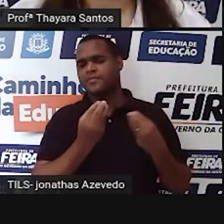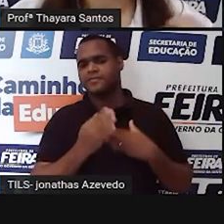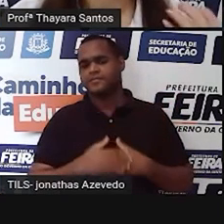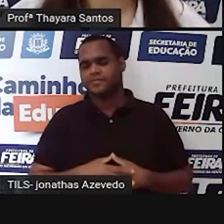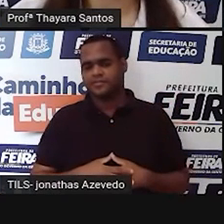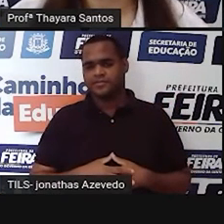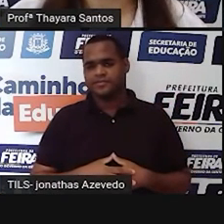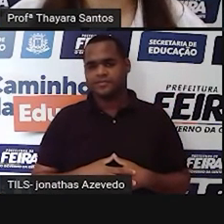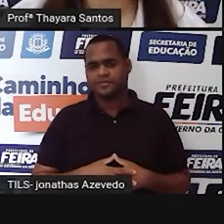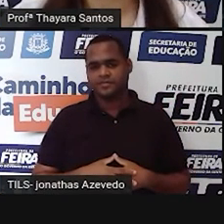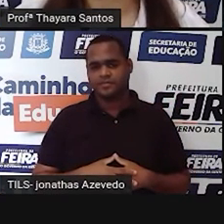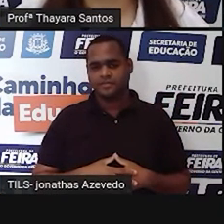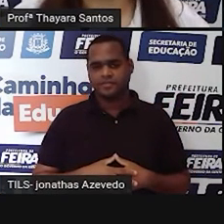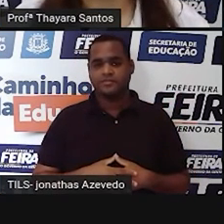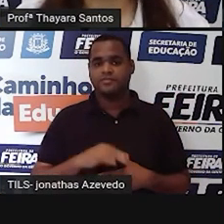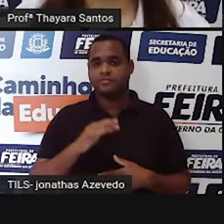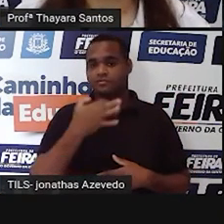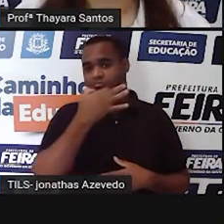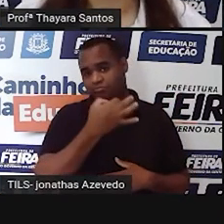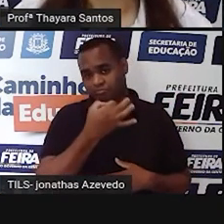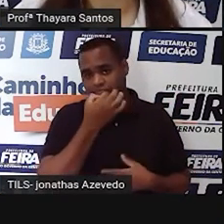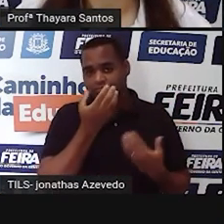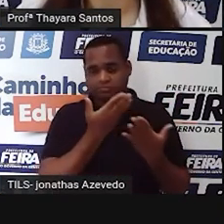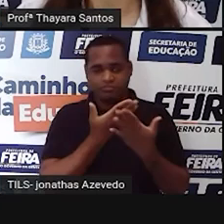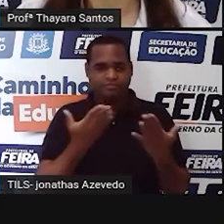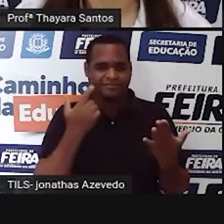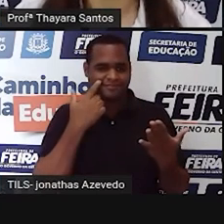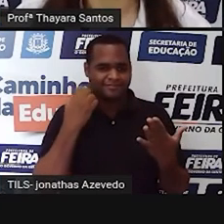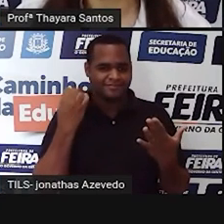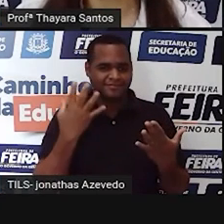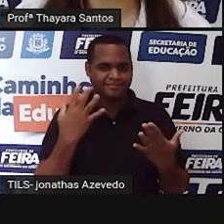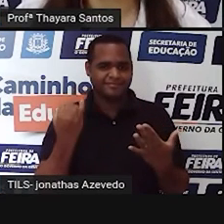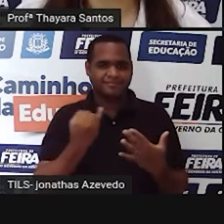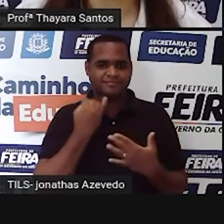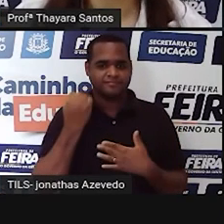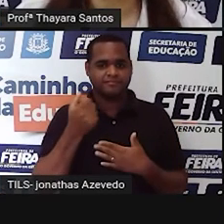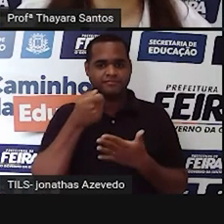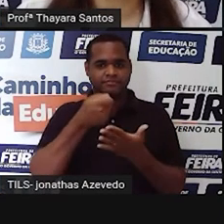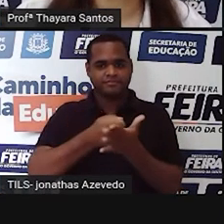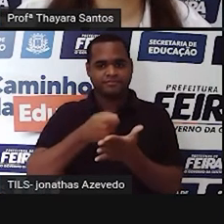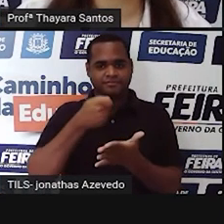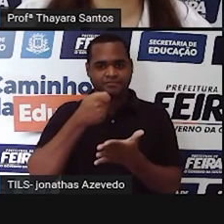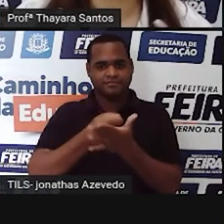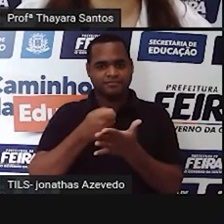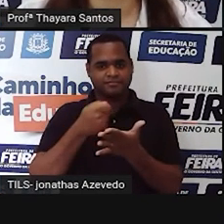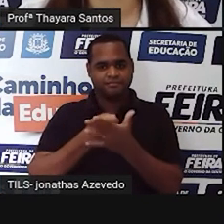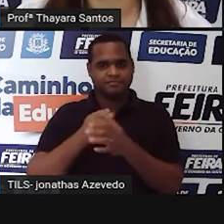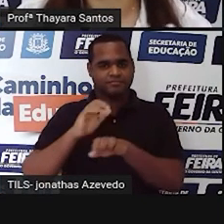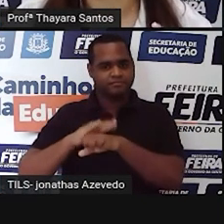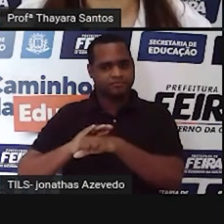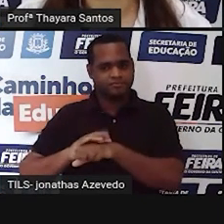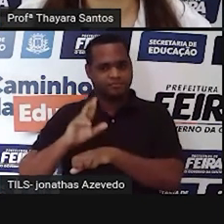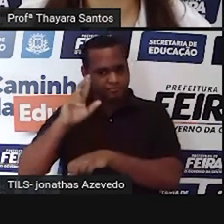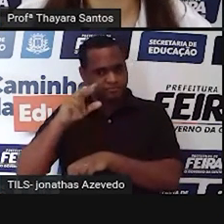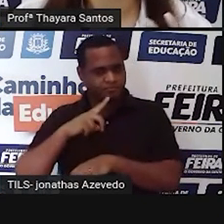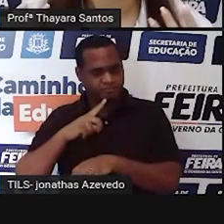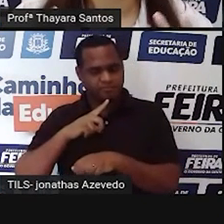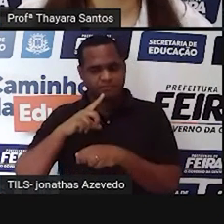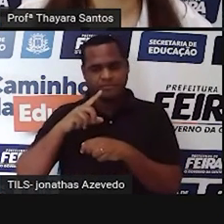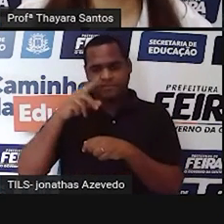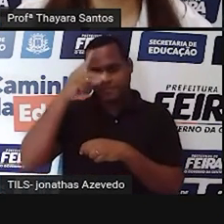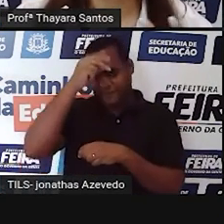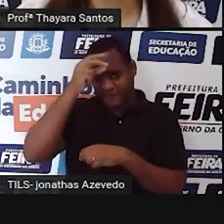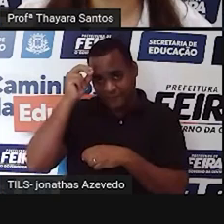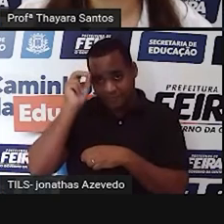eu trouxe aqui algumas sugestões para vocês primeiro a gente pode cobrar de quem está no poder dos gestores municipais